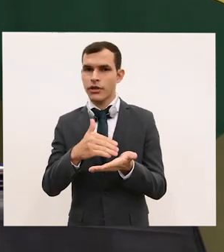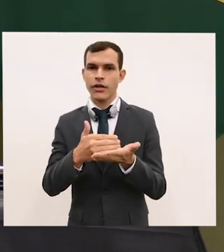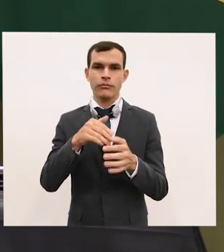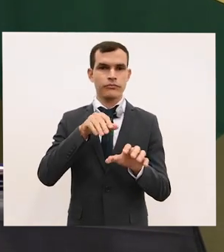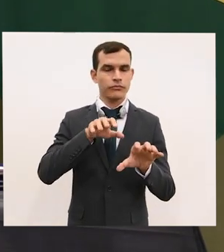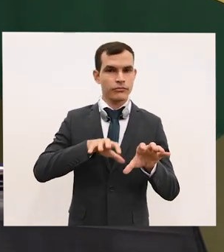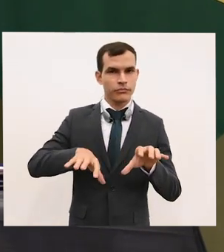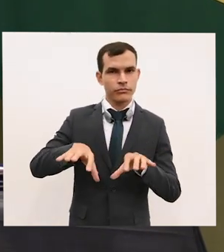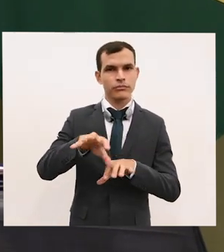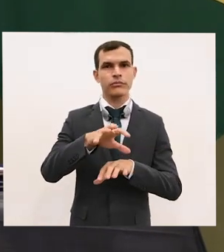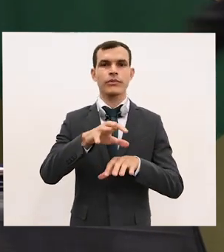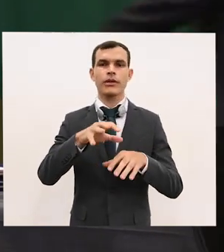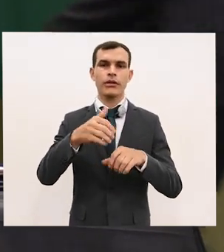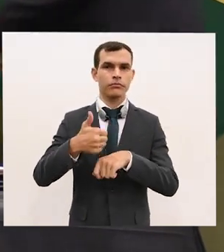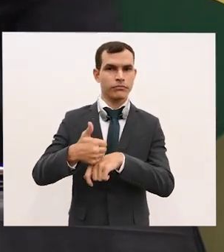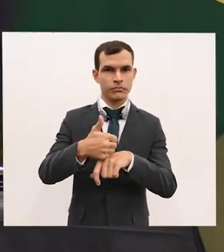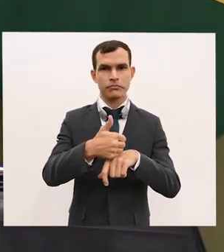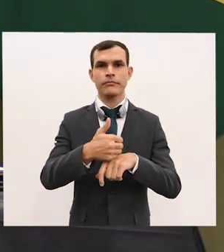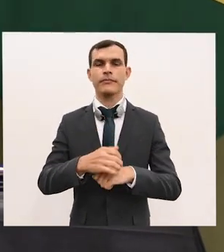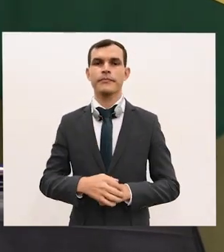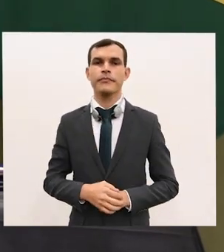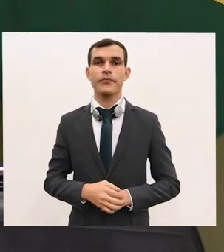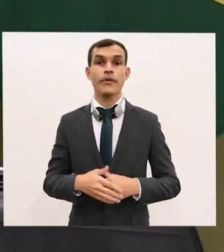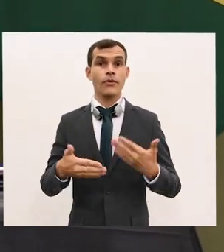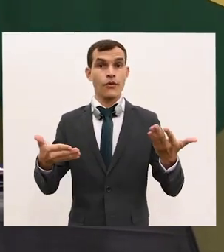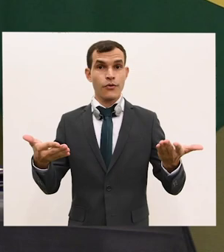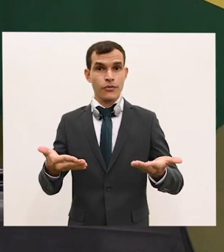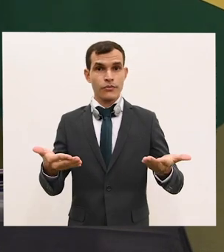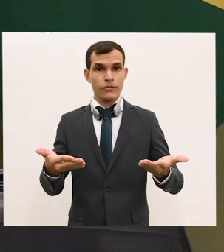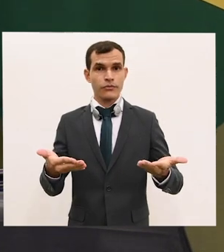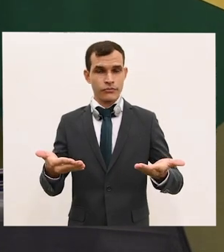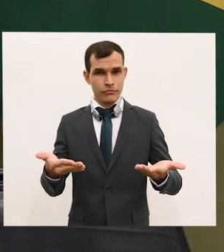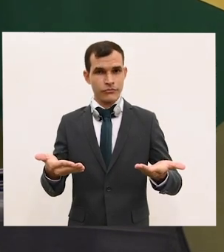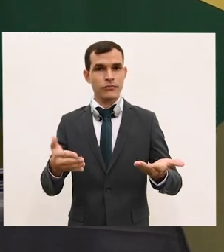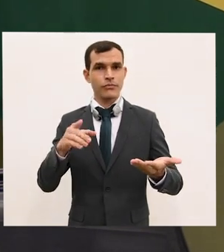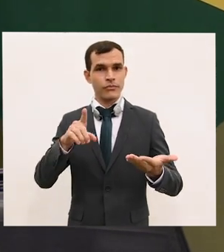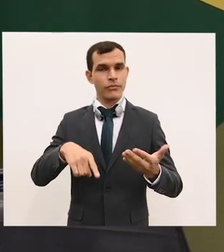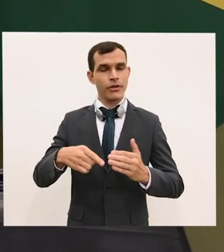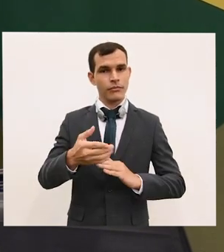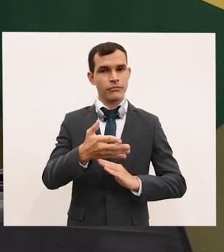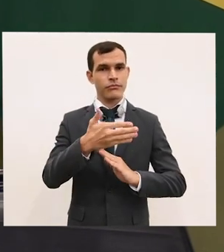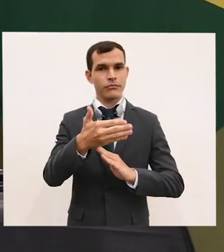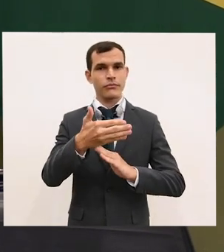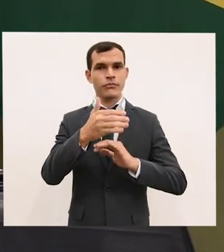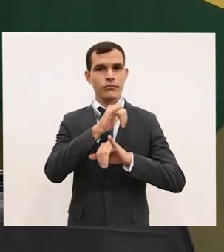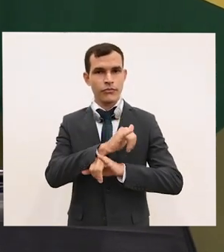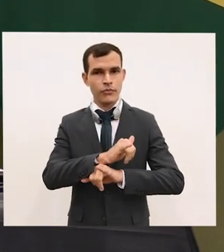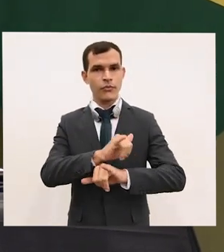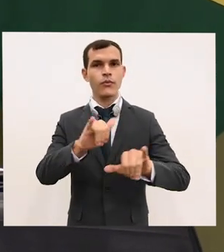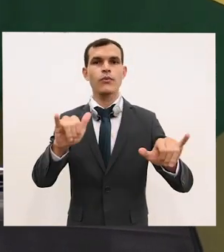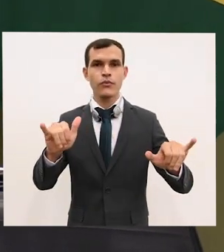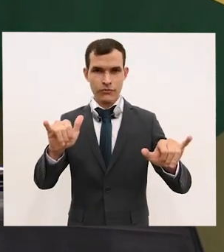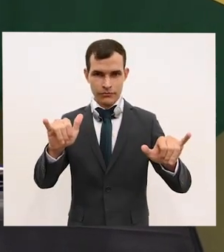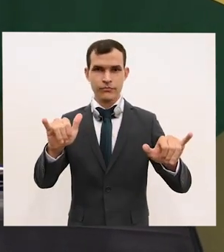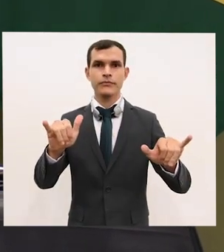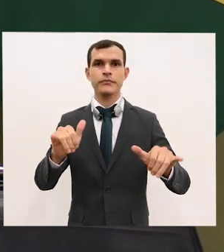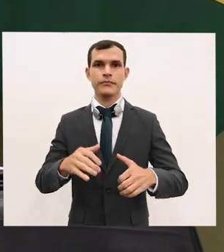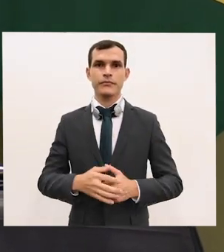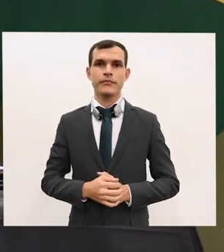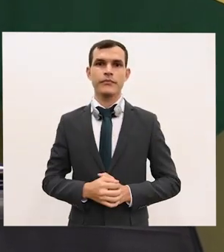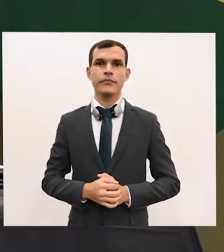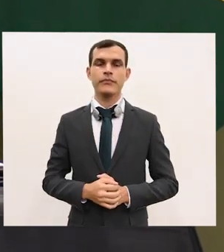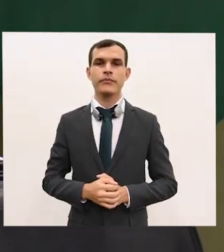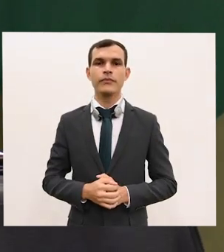Este é um evento de diplomacia pública, apoiado na